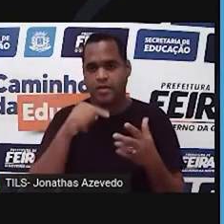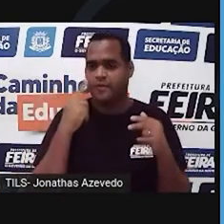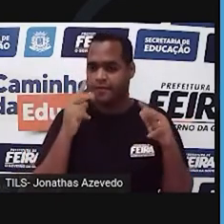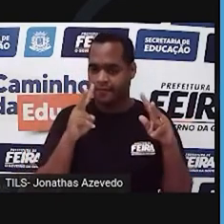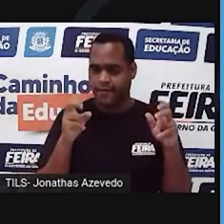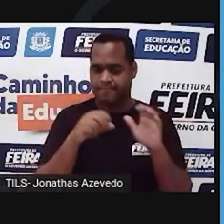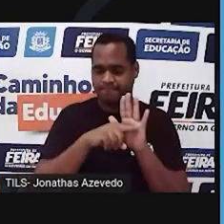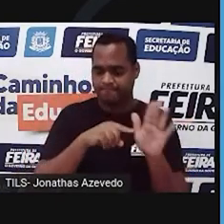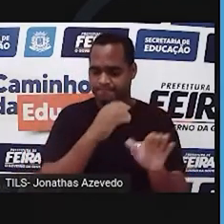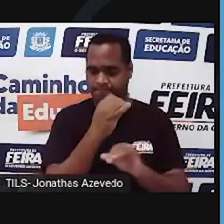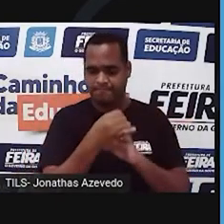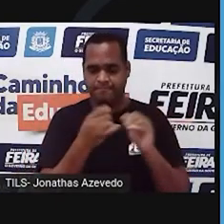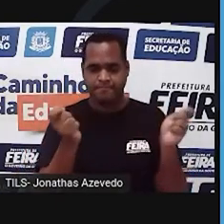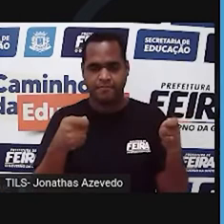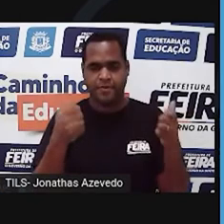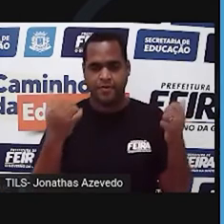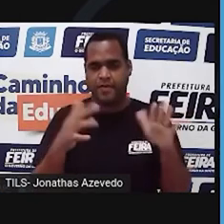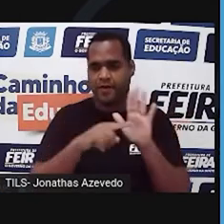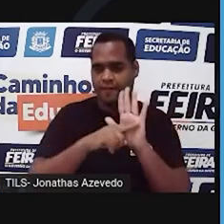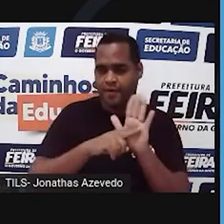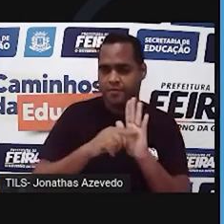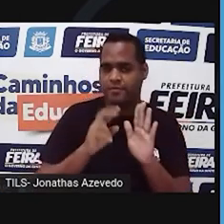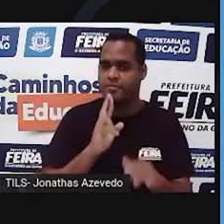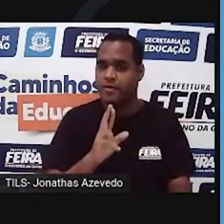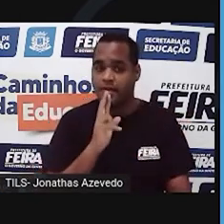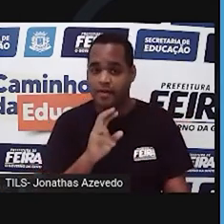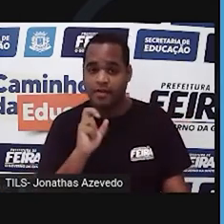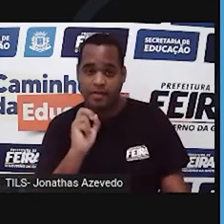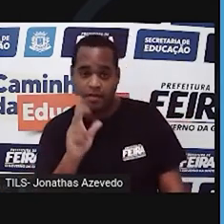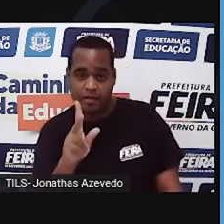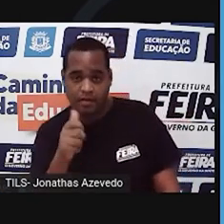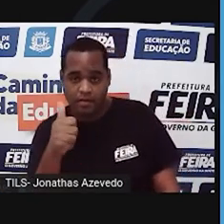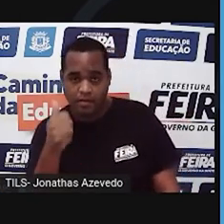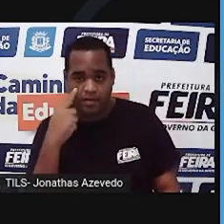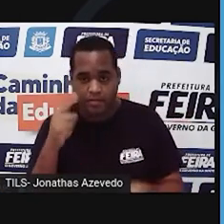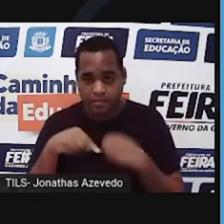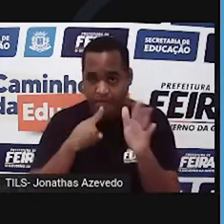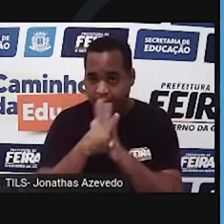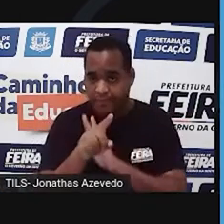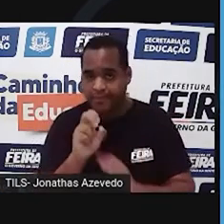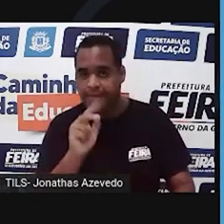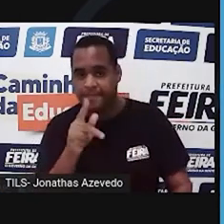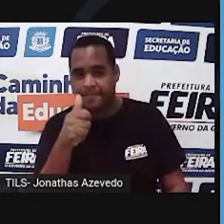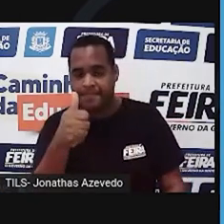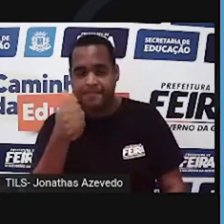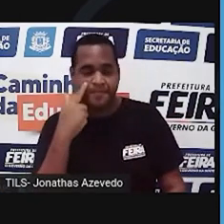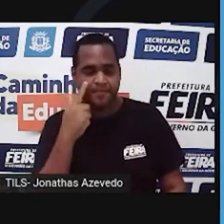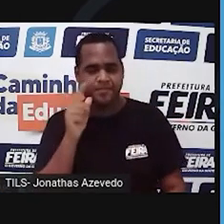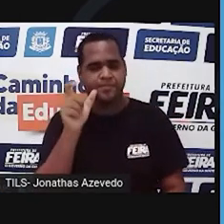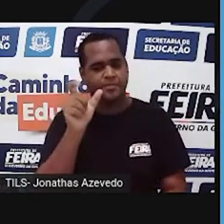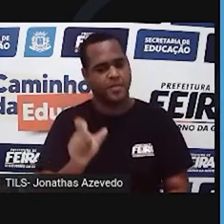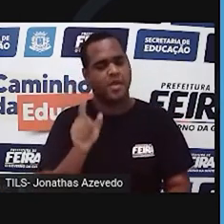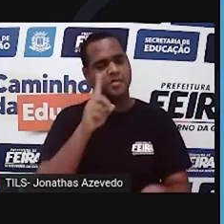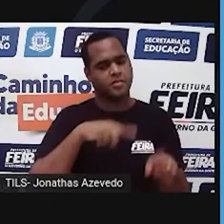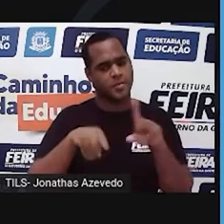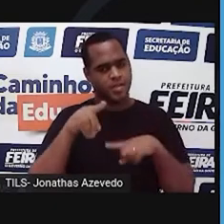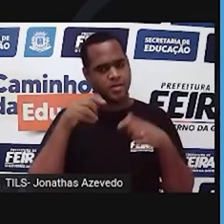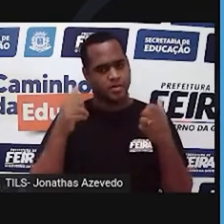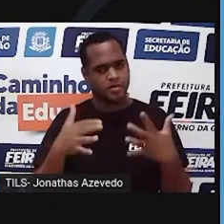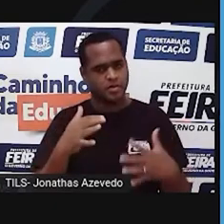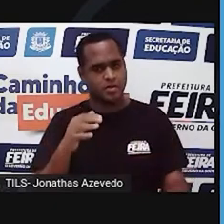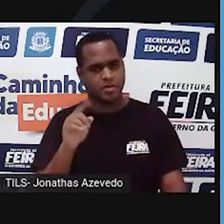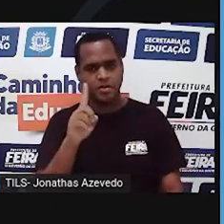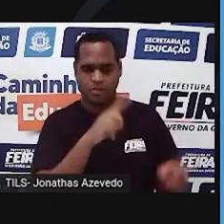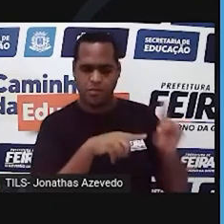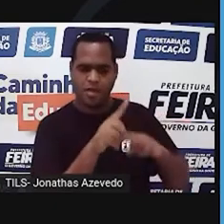por aí. E agora, pare esse vídeo e responda. No caso, pare depois que eu fizer a pergunta. Características dominantes, no caso, por dominar o